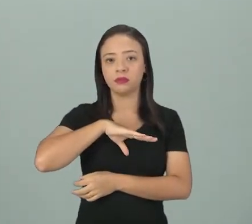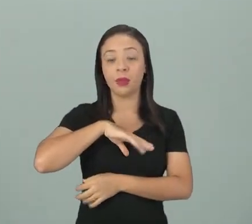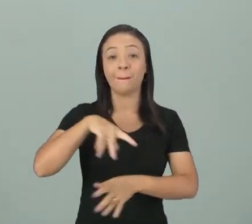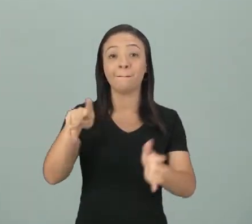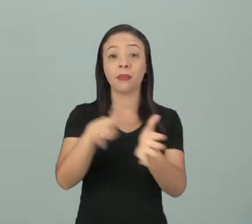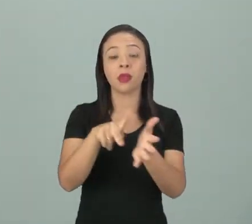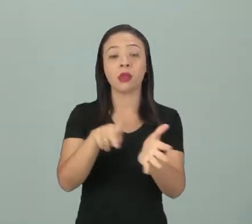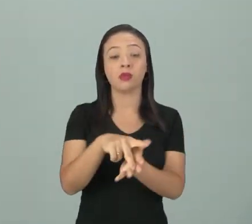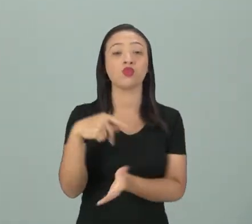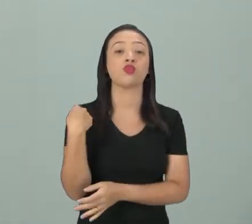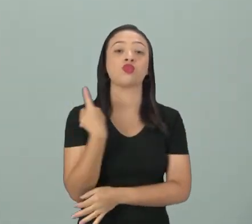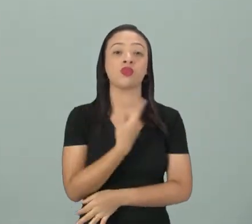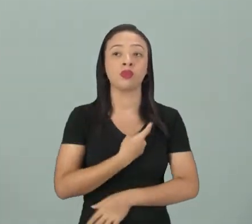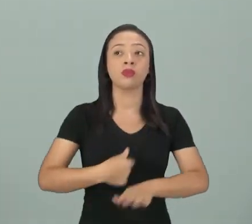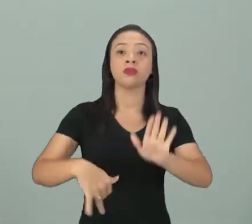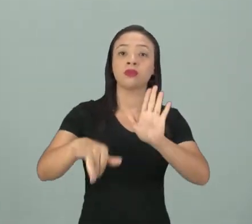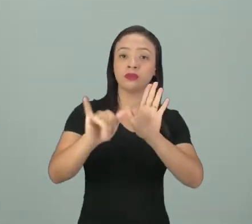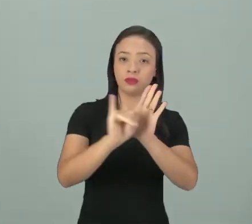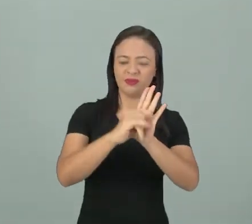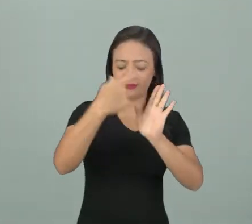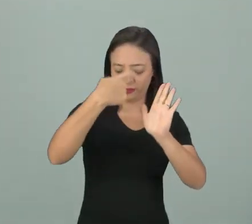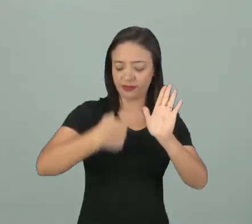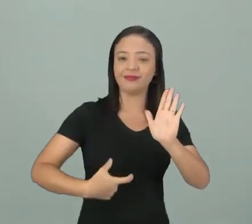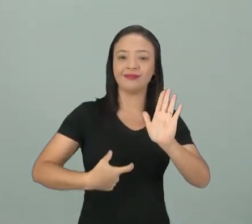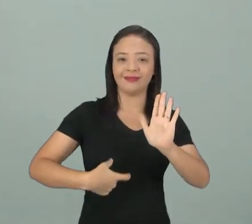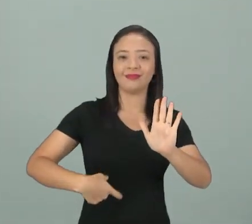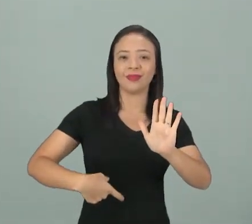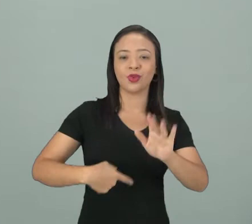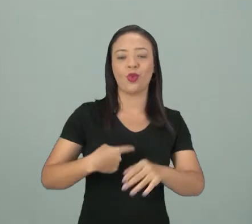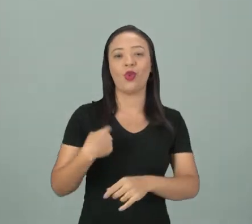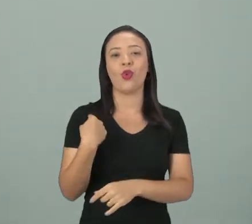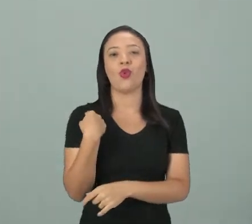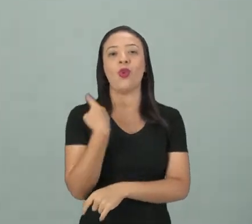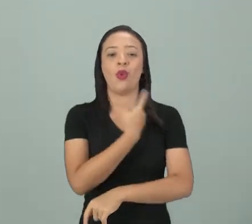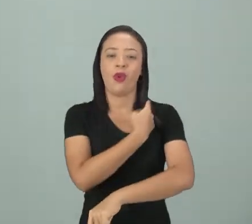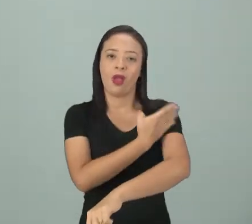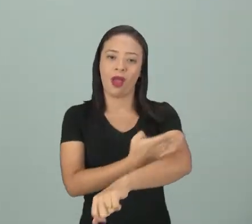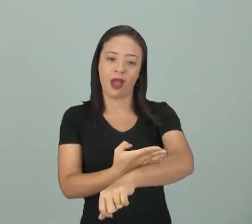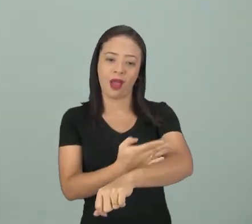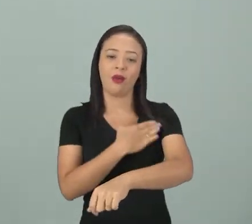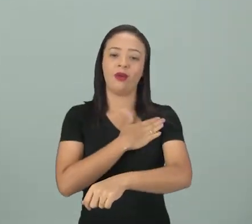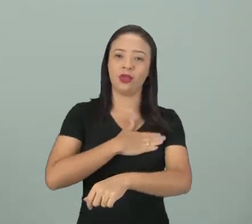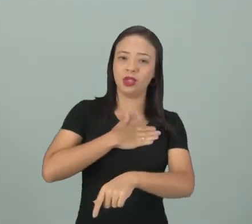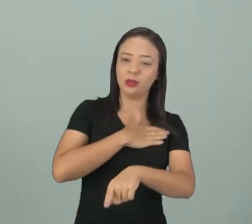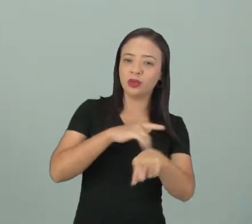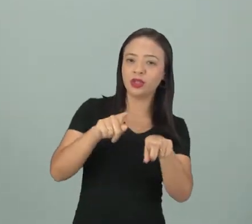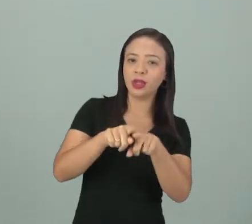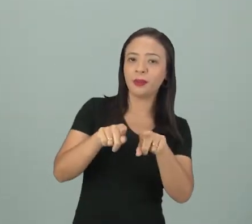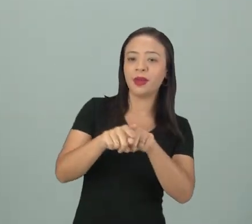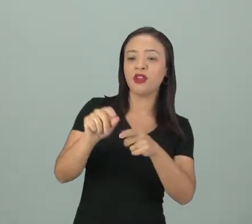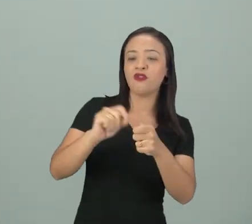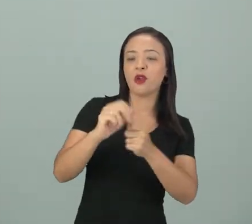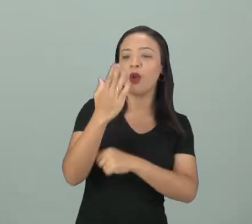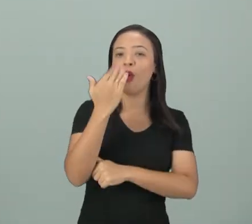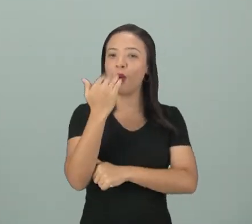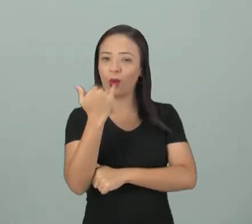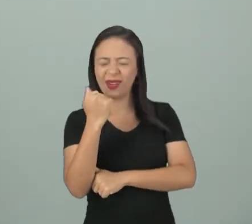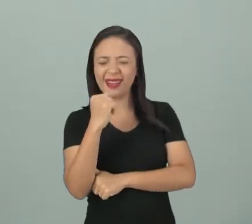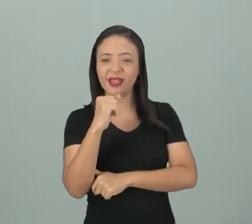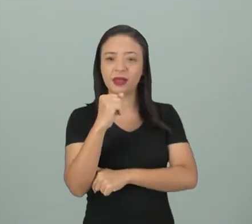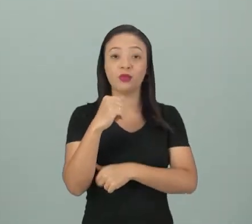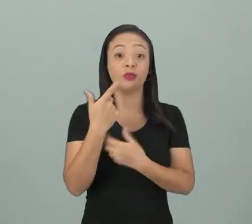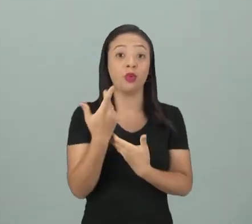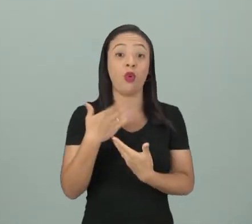identidade nossa, do nosso eu mesmo, do que gostamos de fazer, do que não gostamos, do que gostamos de comer, né? Nossas preferências.